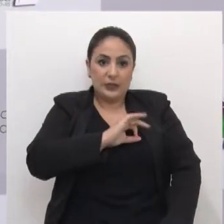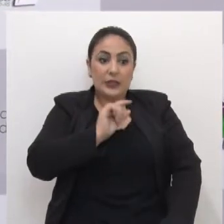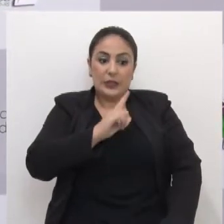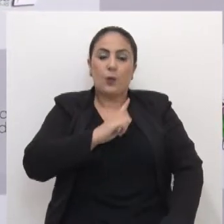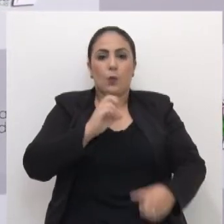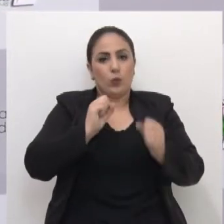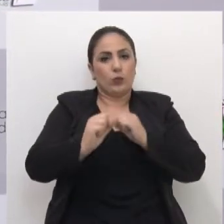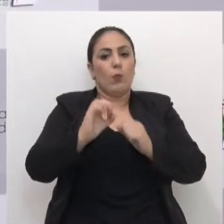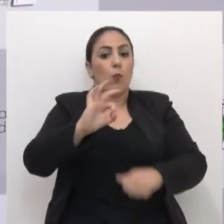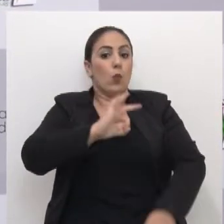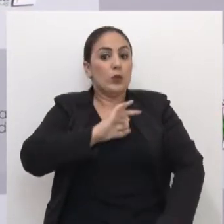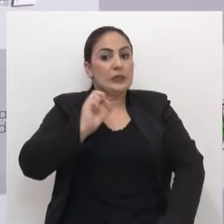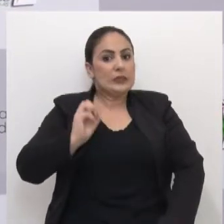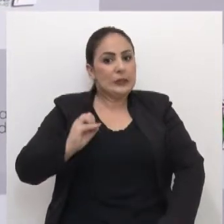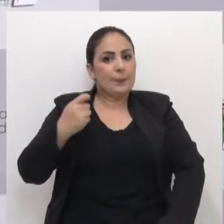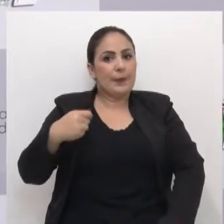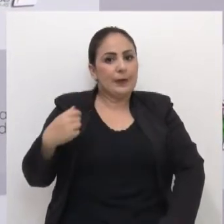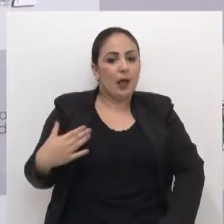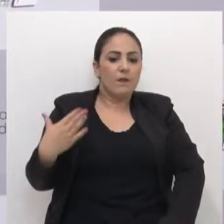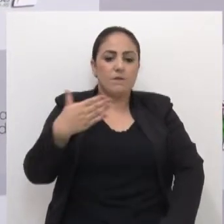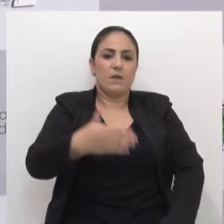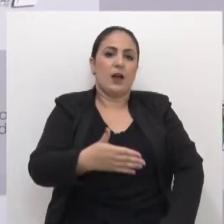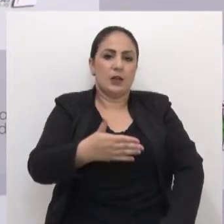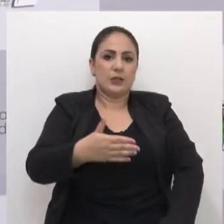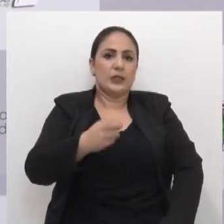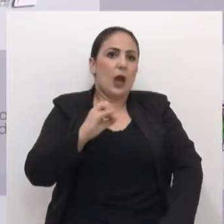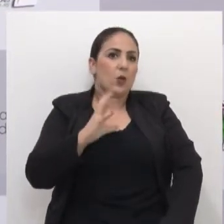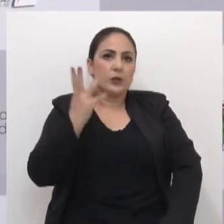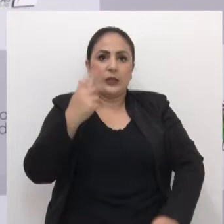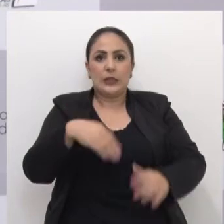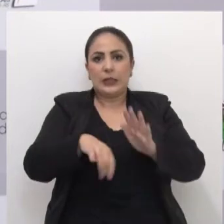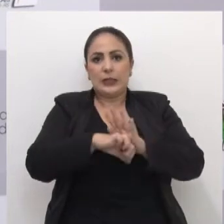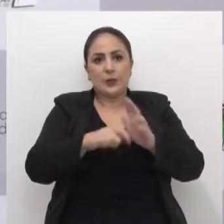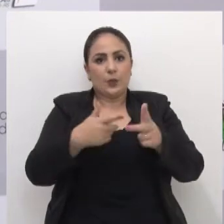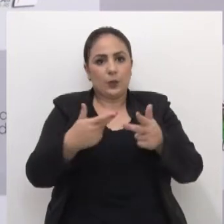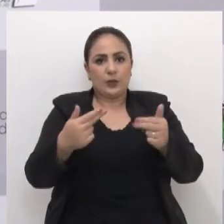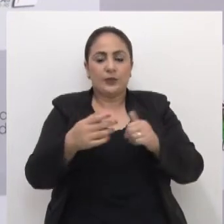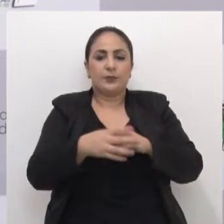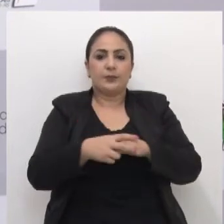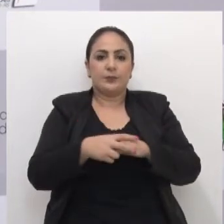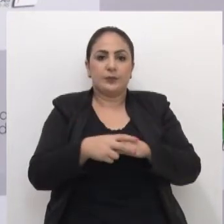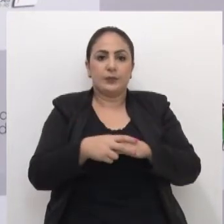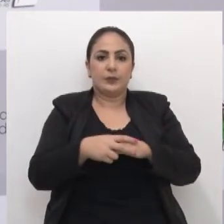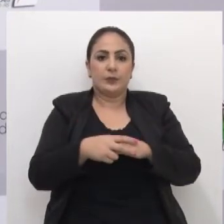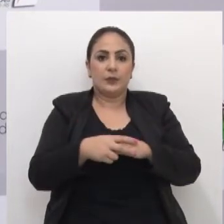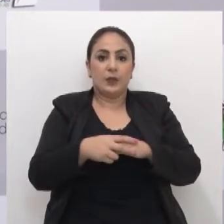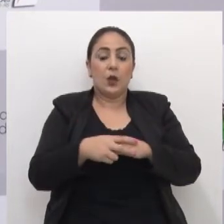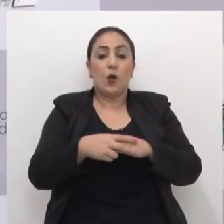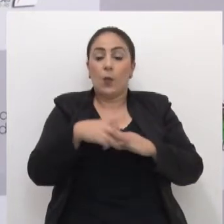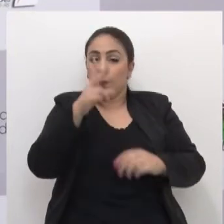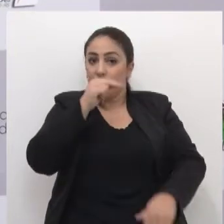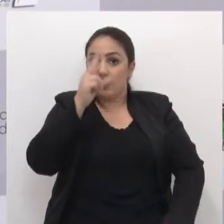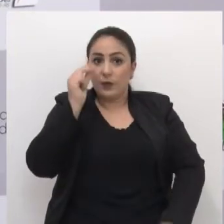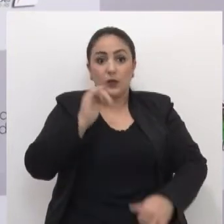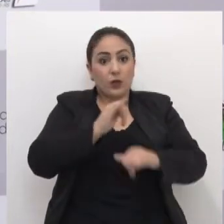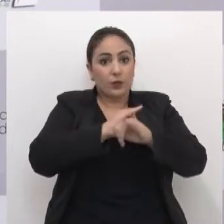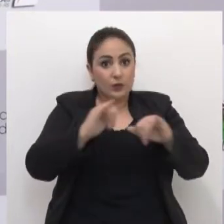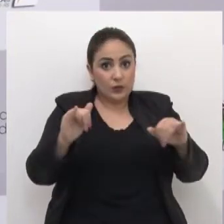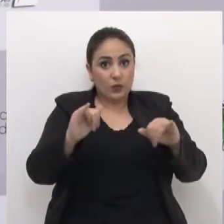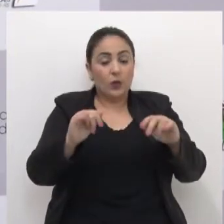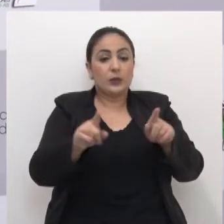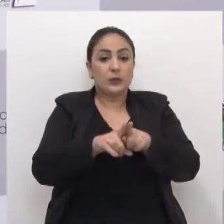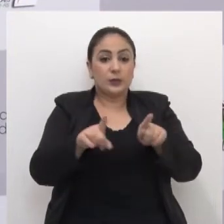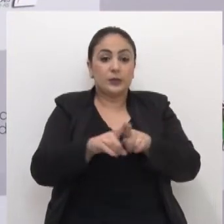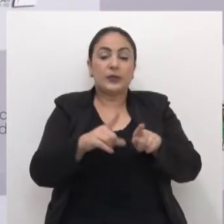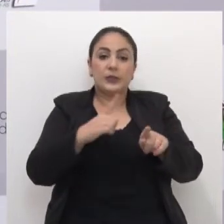Militar, que é quem tem o poder de polícia, caso algum crime seja flagrado. O prefeito anunciou,